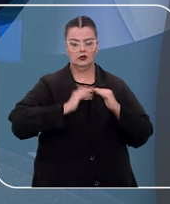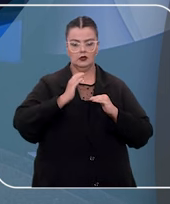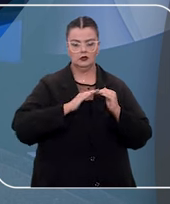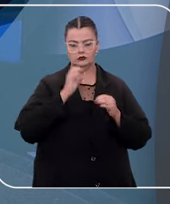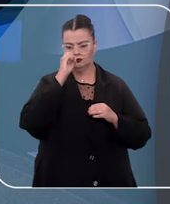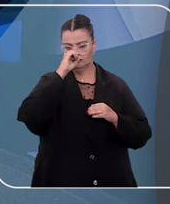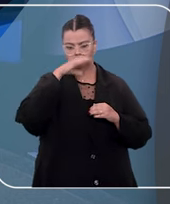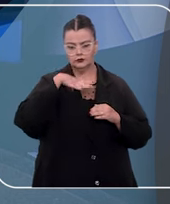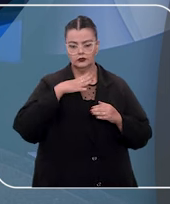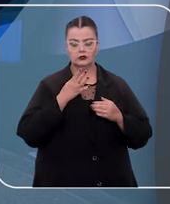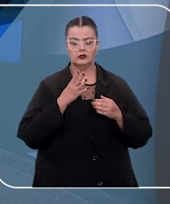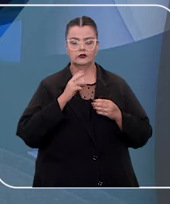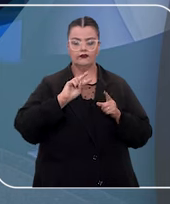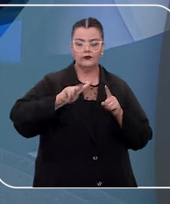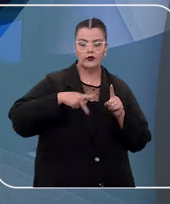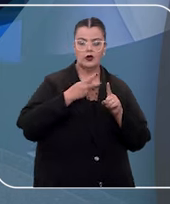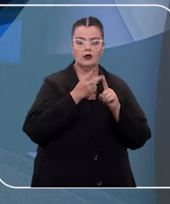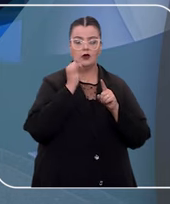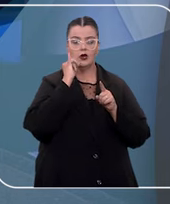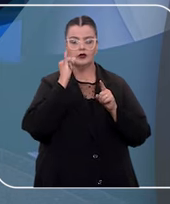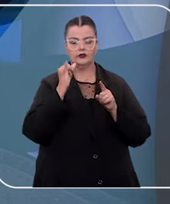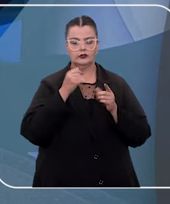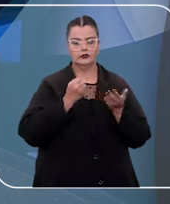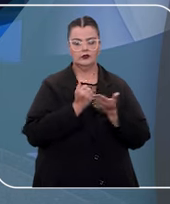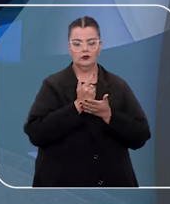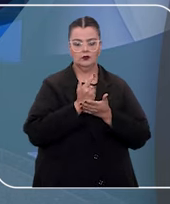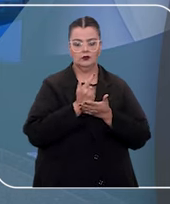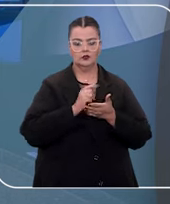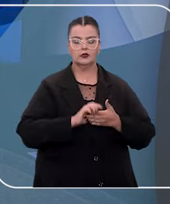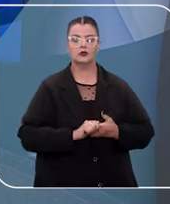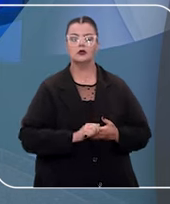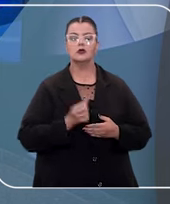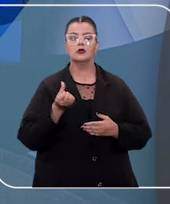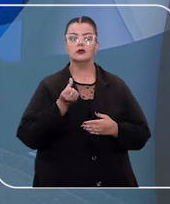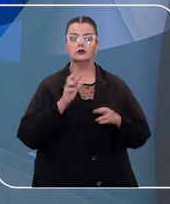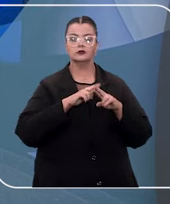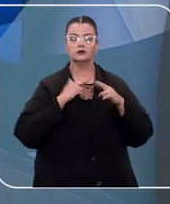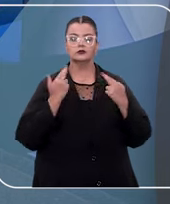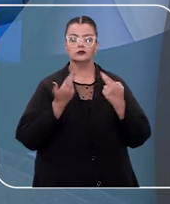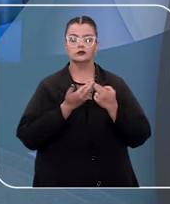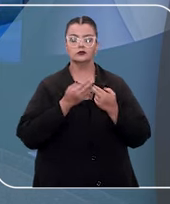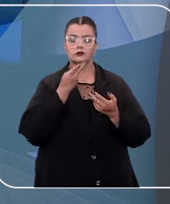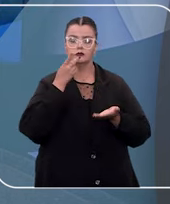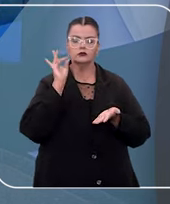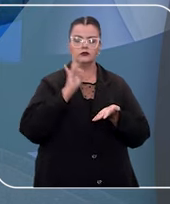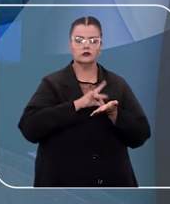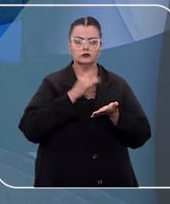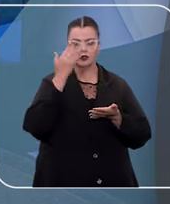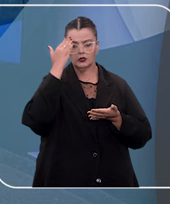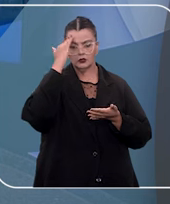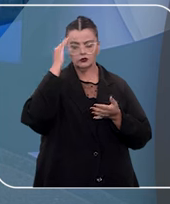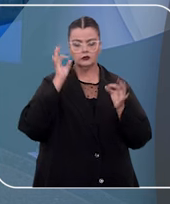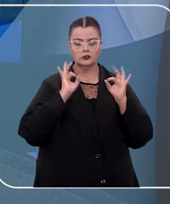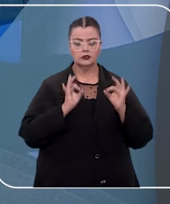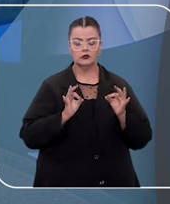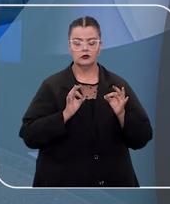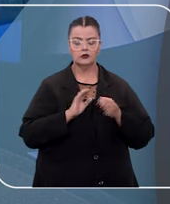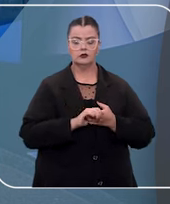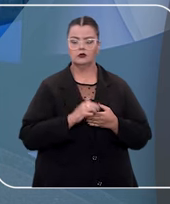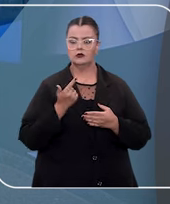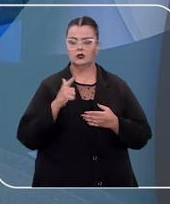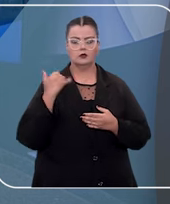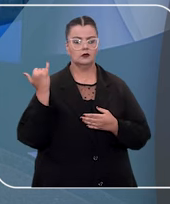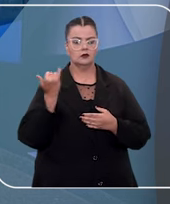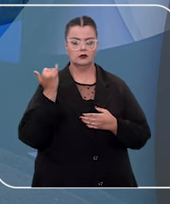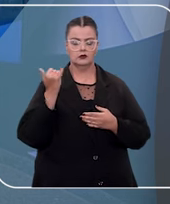abusiva se o valor adicional é informado na compra. E a sexta turma reafirmou o entendimento de que são irrelevantes para